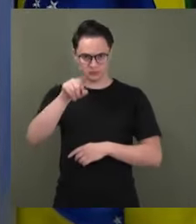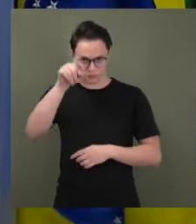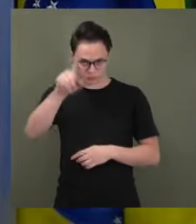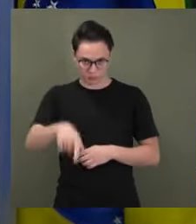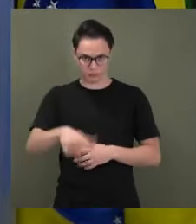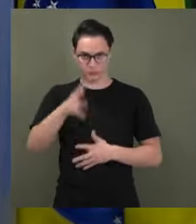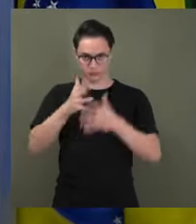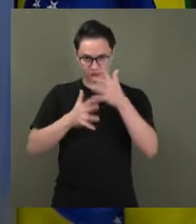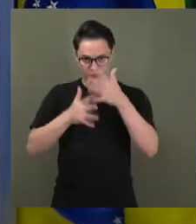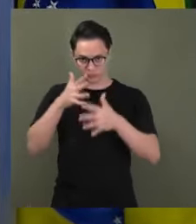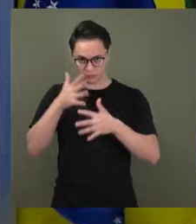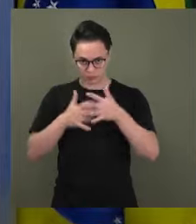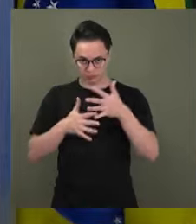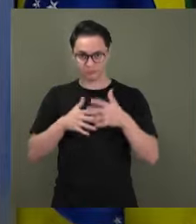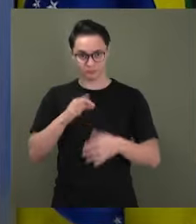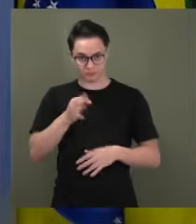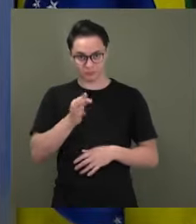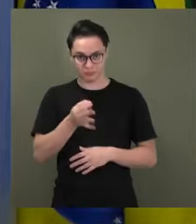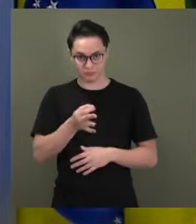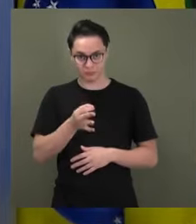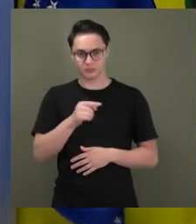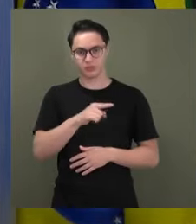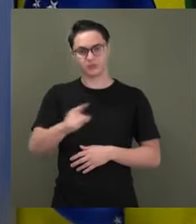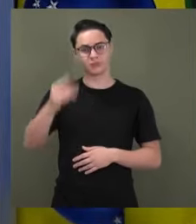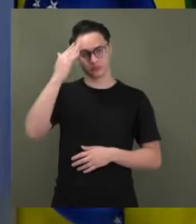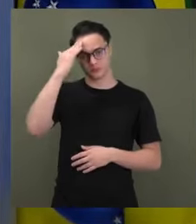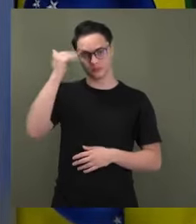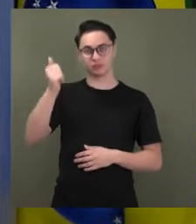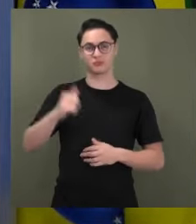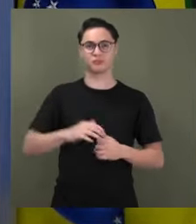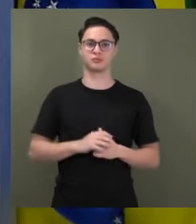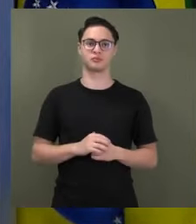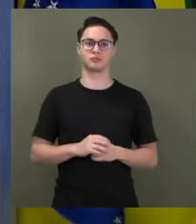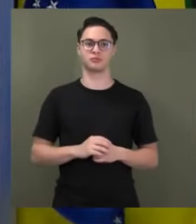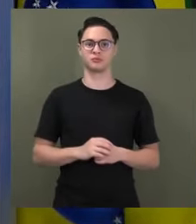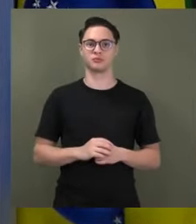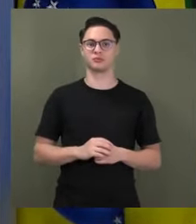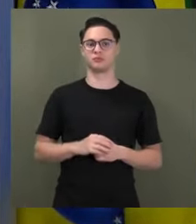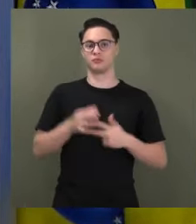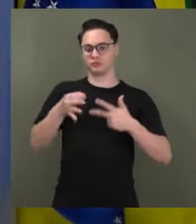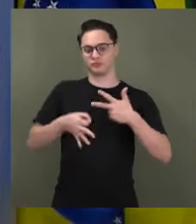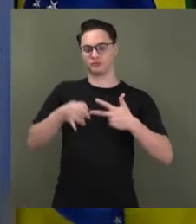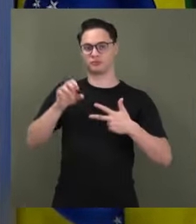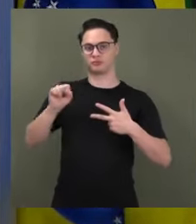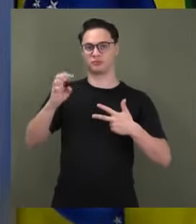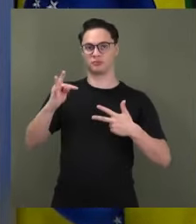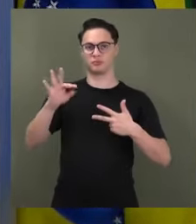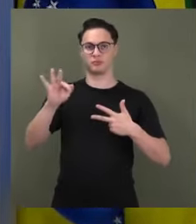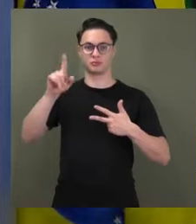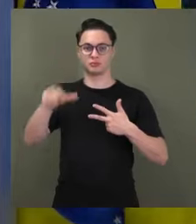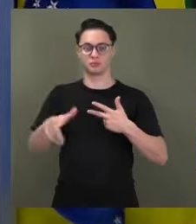interferência de um poder sobre o outro? Todo mundo sabe no Brasil que o Supremo Tribunal Federal, que é um